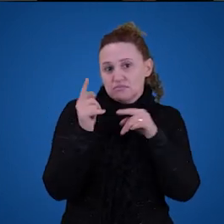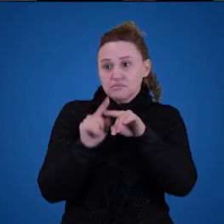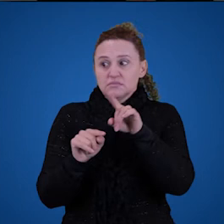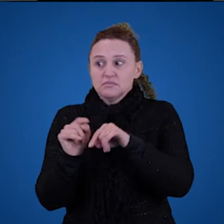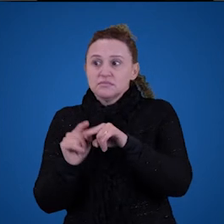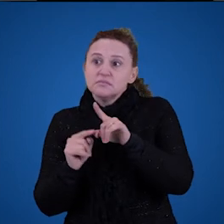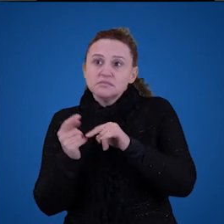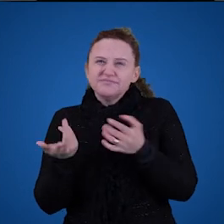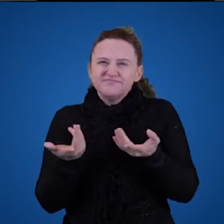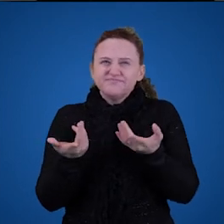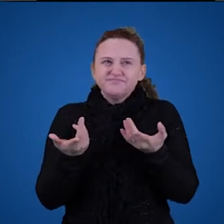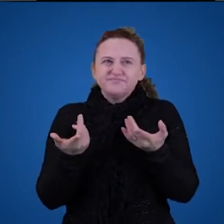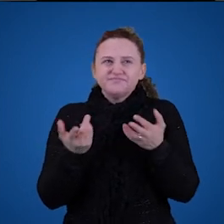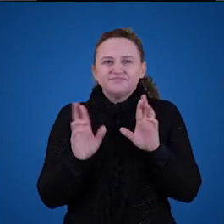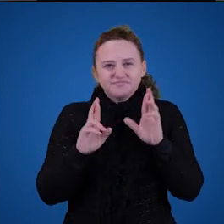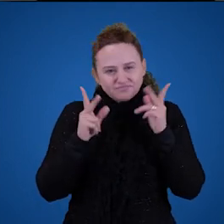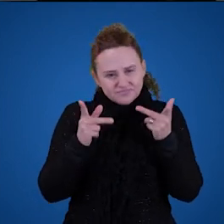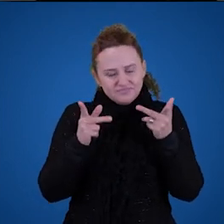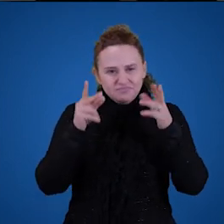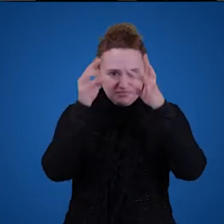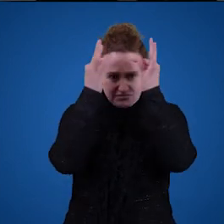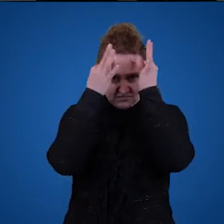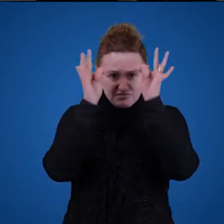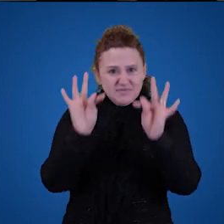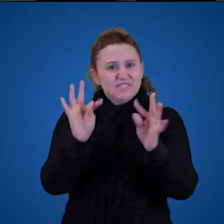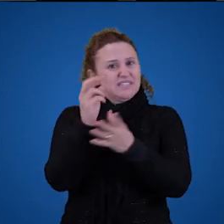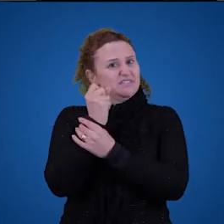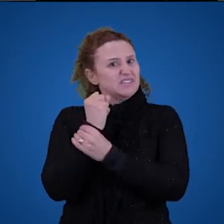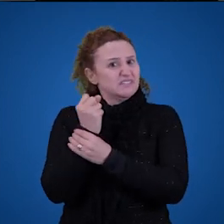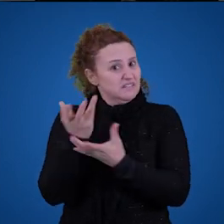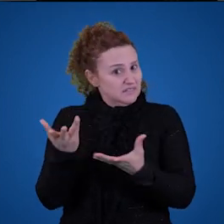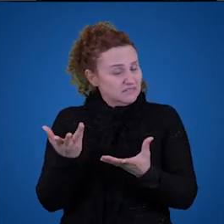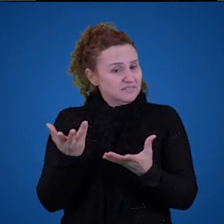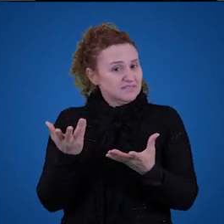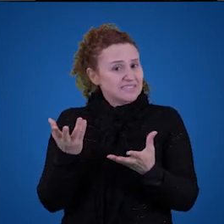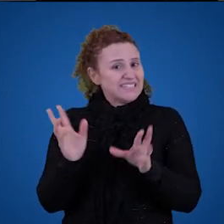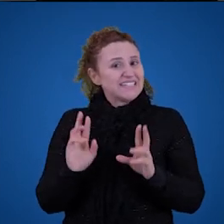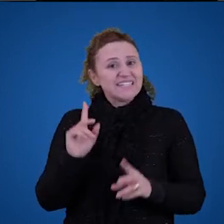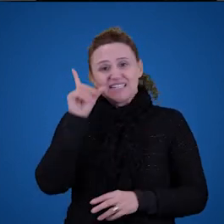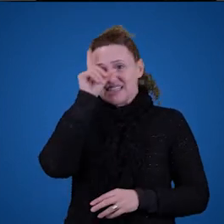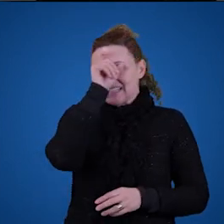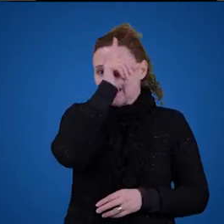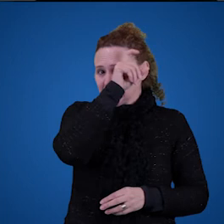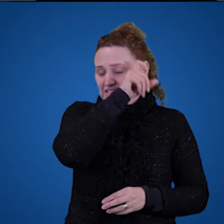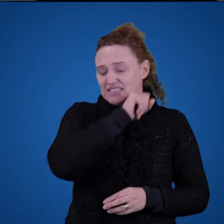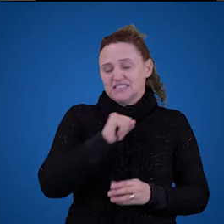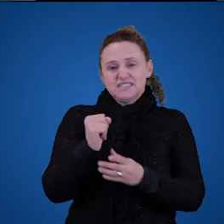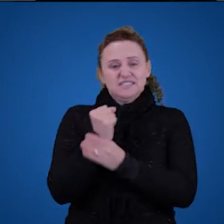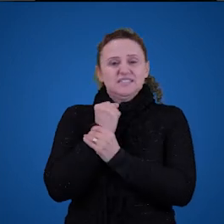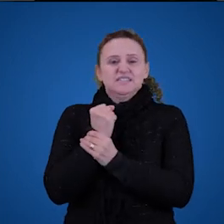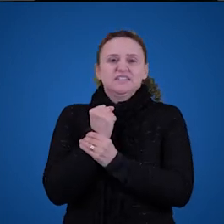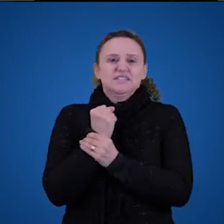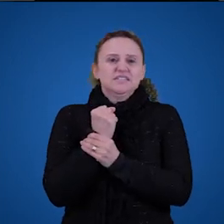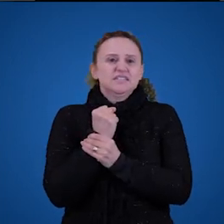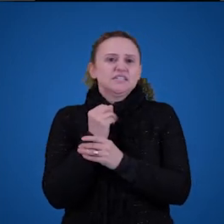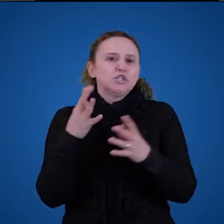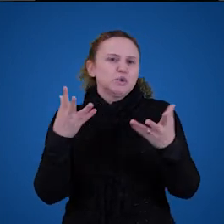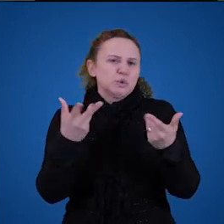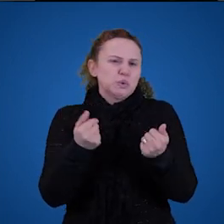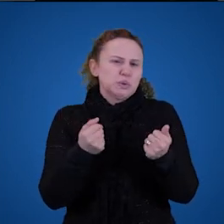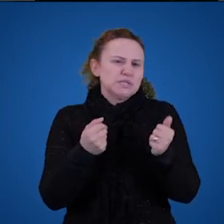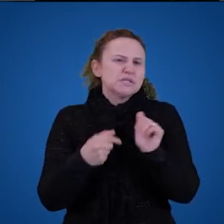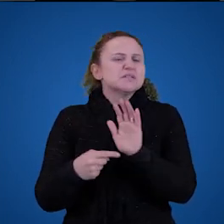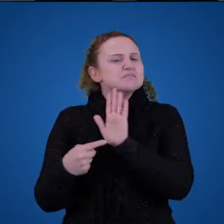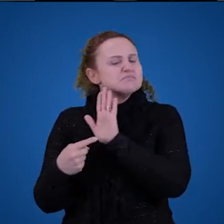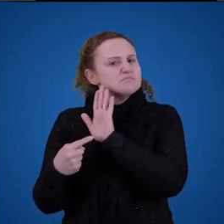referencial de significado, né? Que defenda que todas as palavras, sem exceção, indicam,